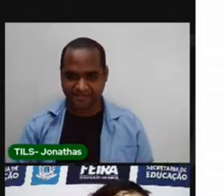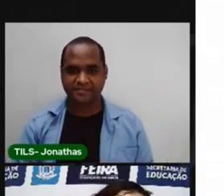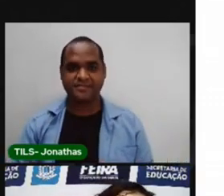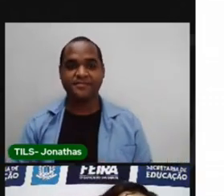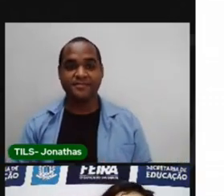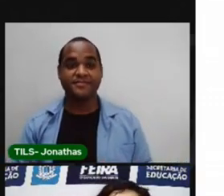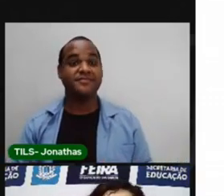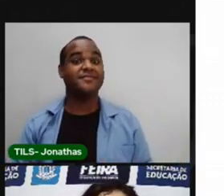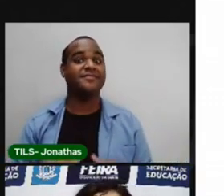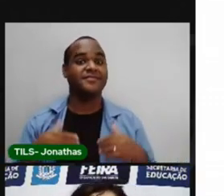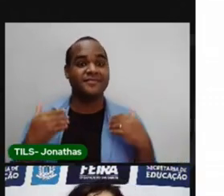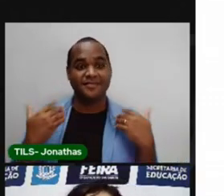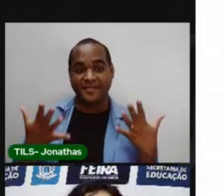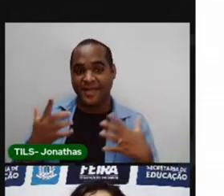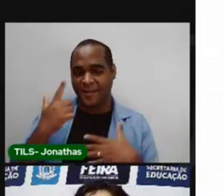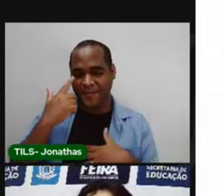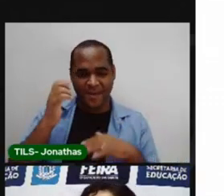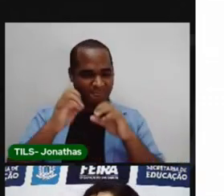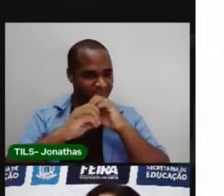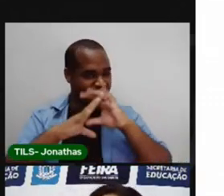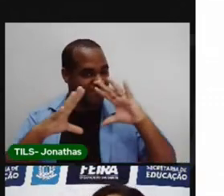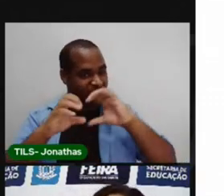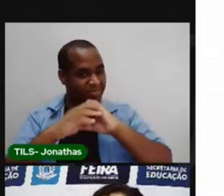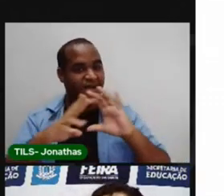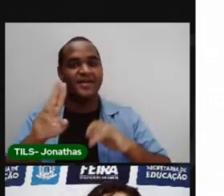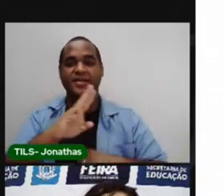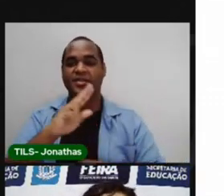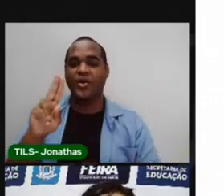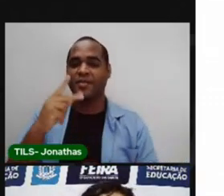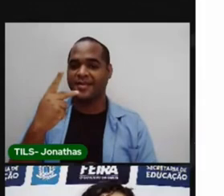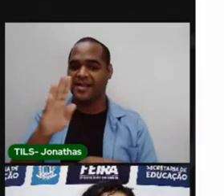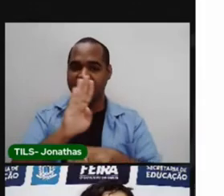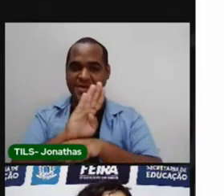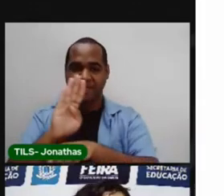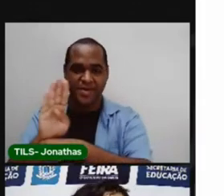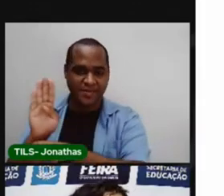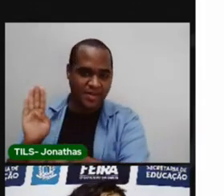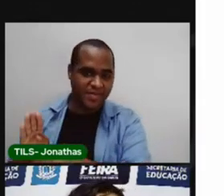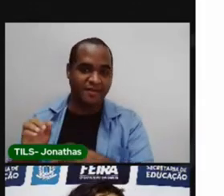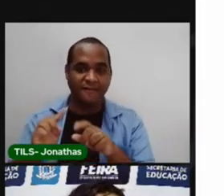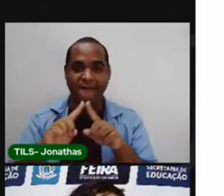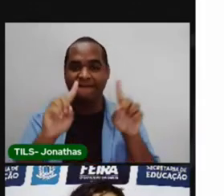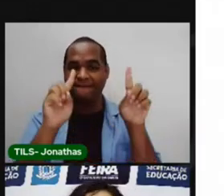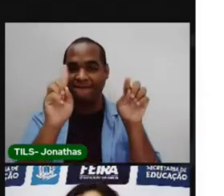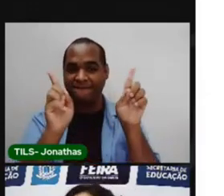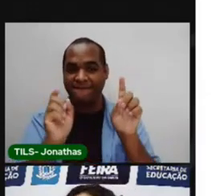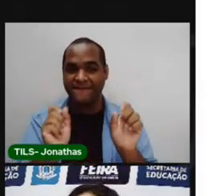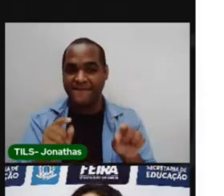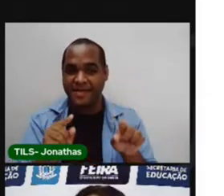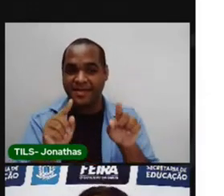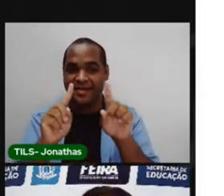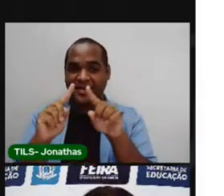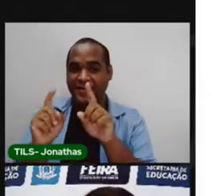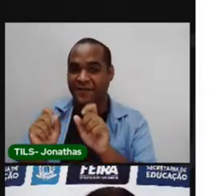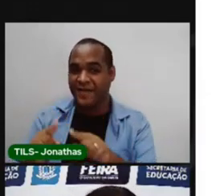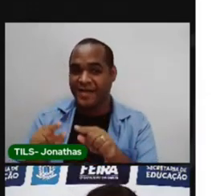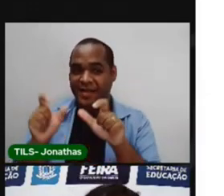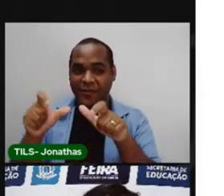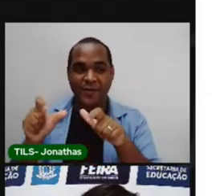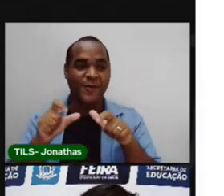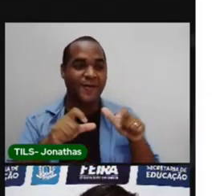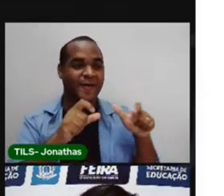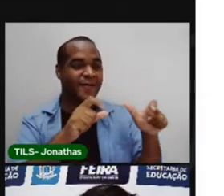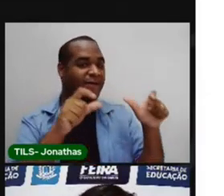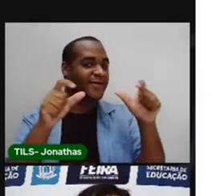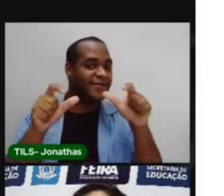Que tal descobrir quais são os nomes dos bairros que estão representados nas figuras